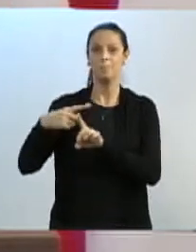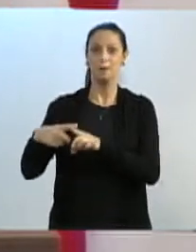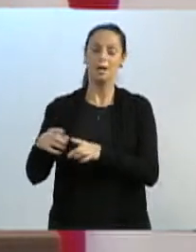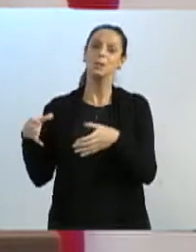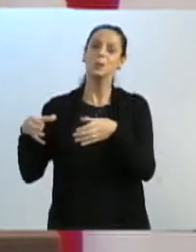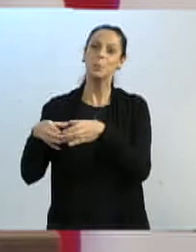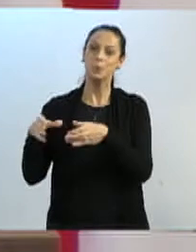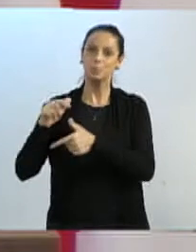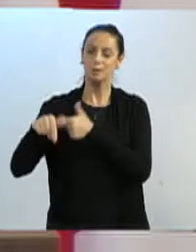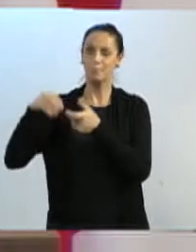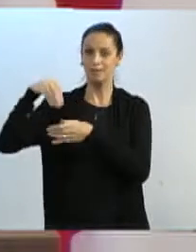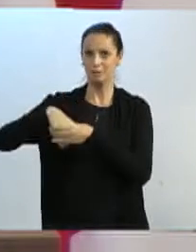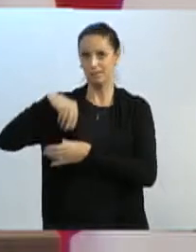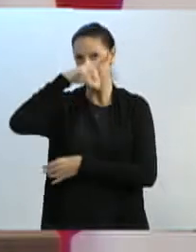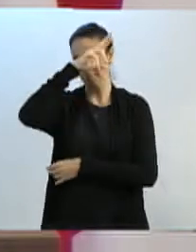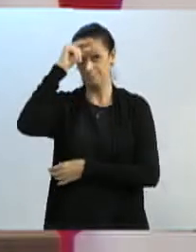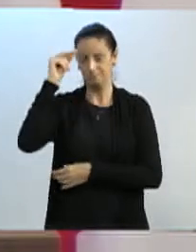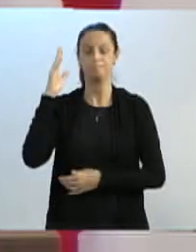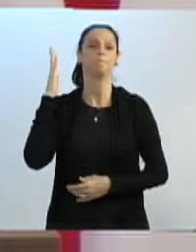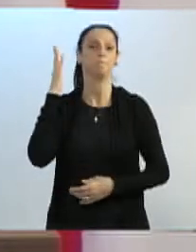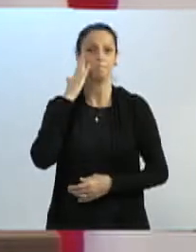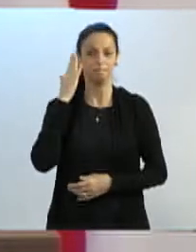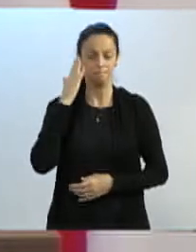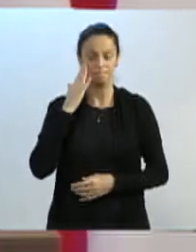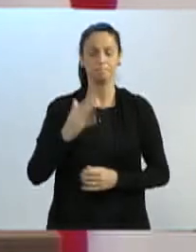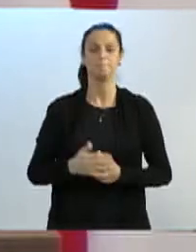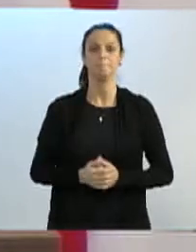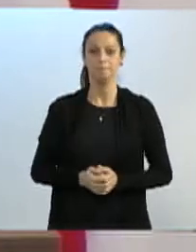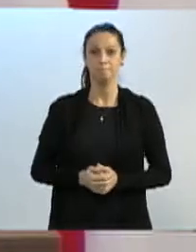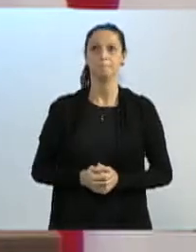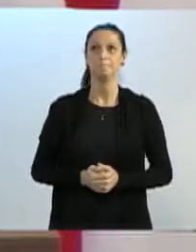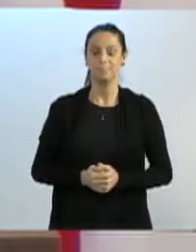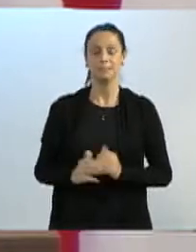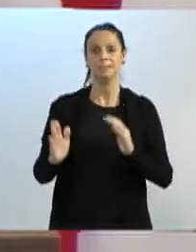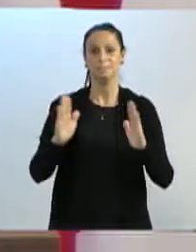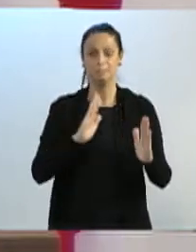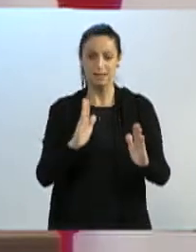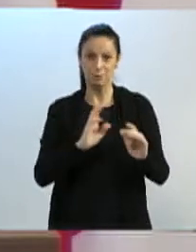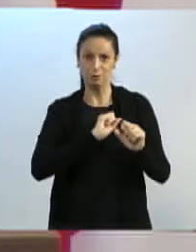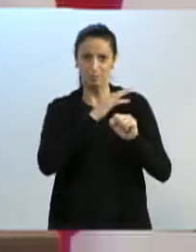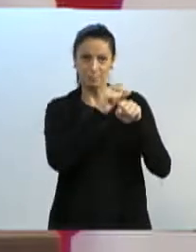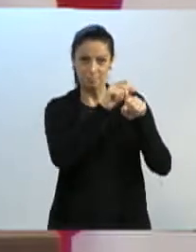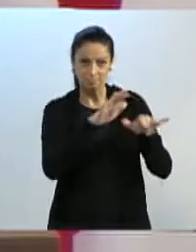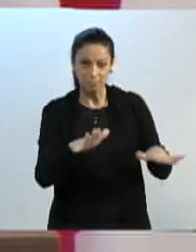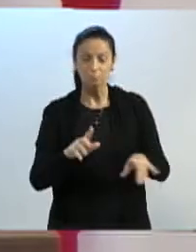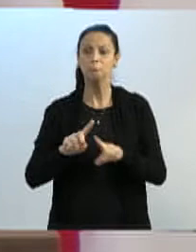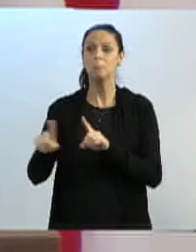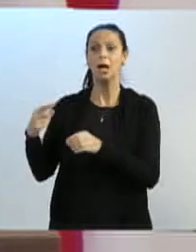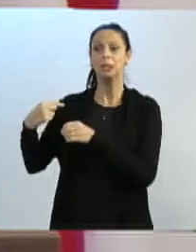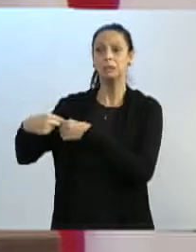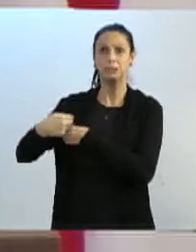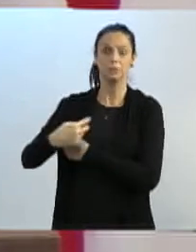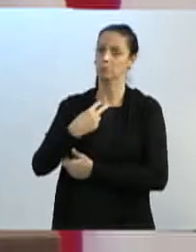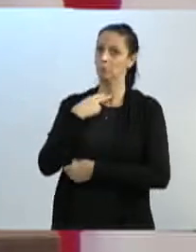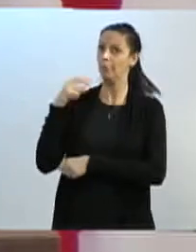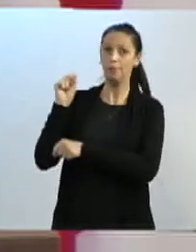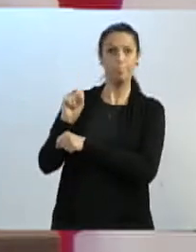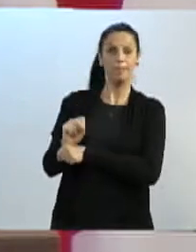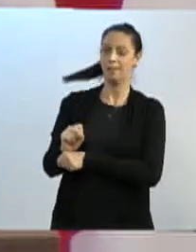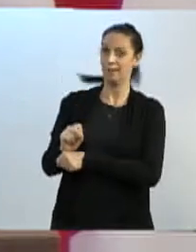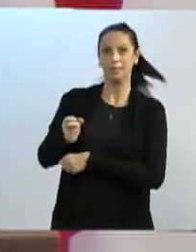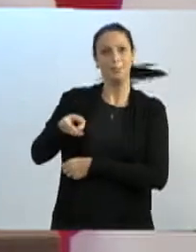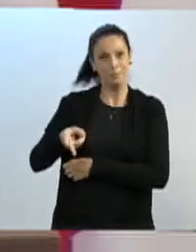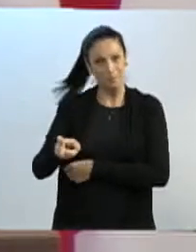ainda de todo esse processo que nos envolve, que é essa pandemia. Ainda assim a cidade não pode parar, nós temos que ter